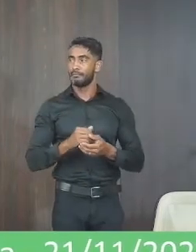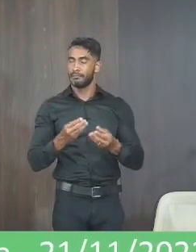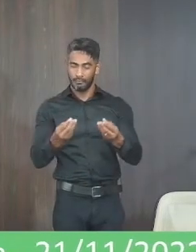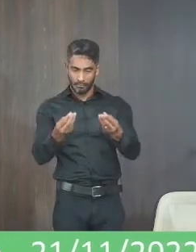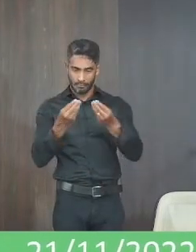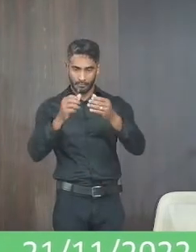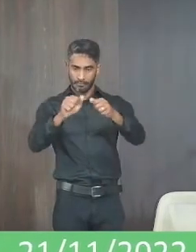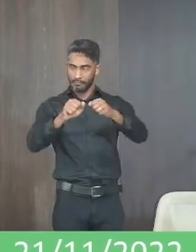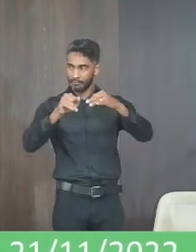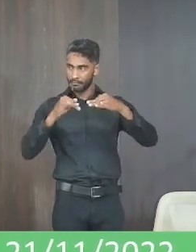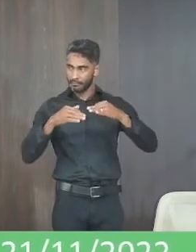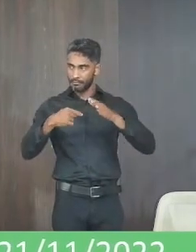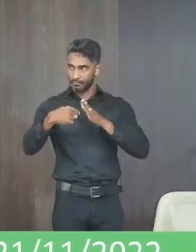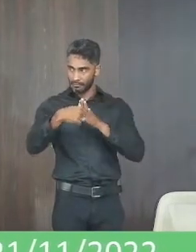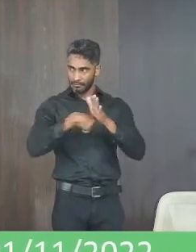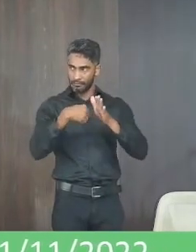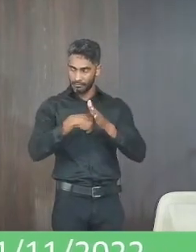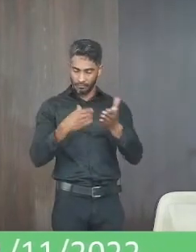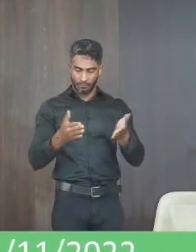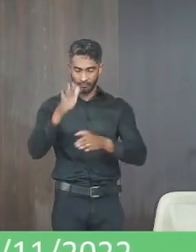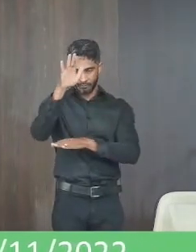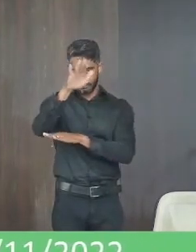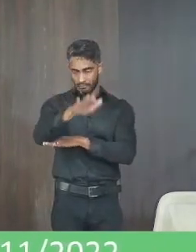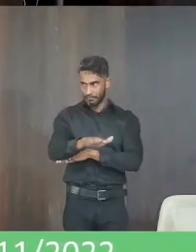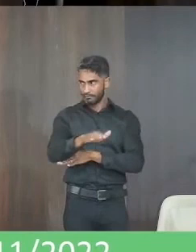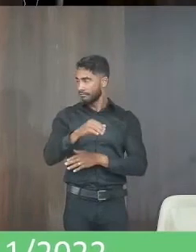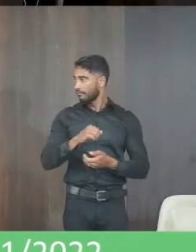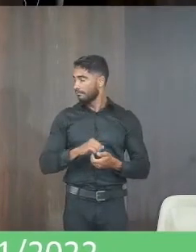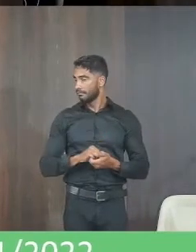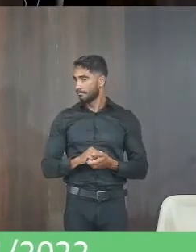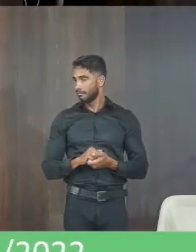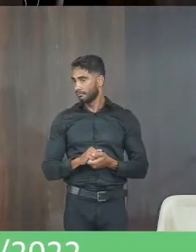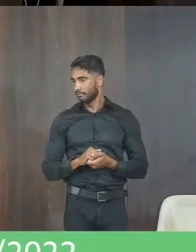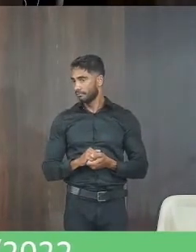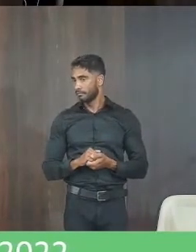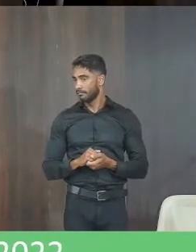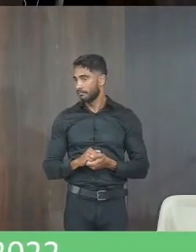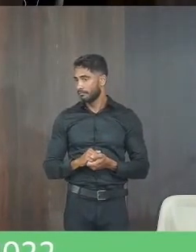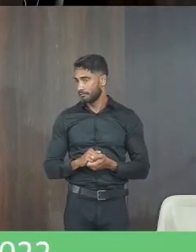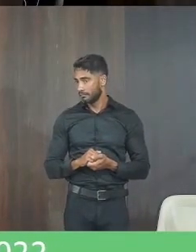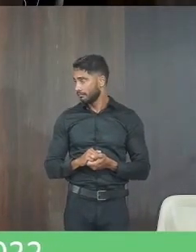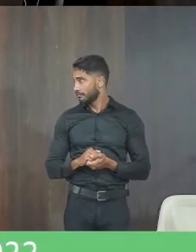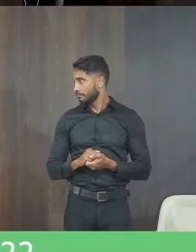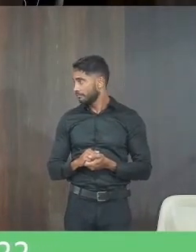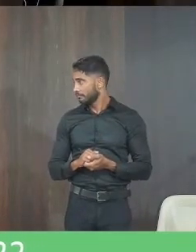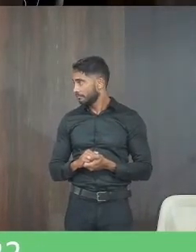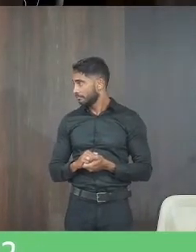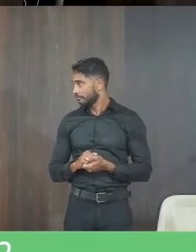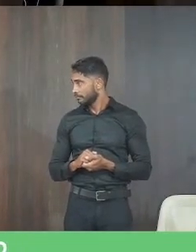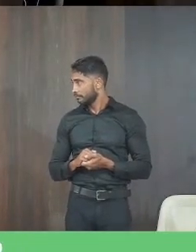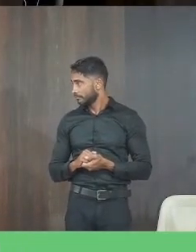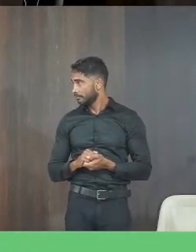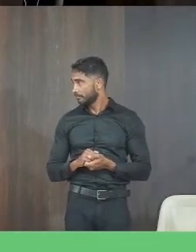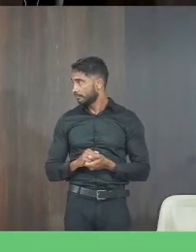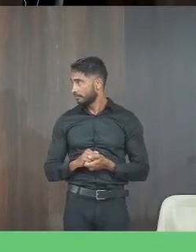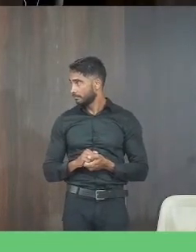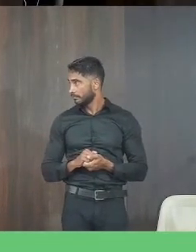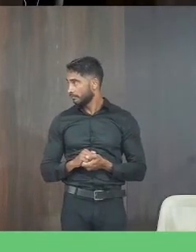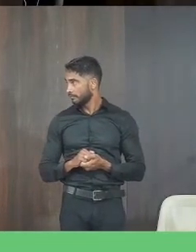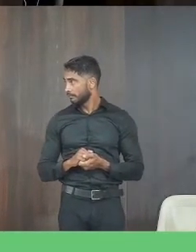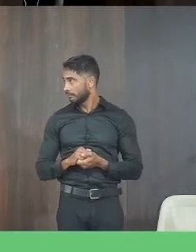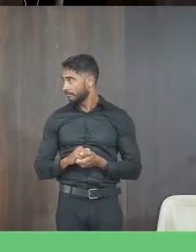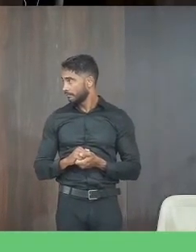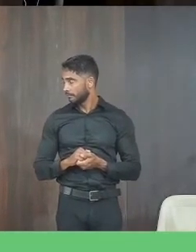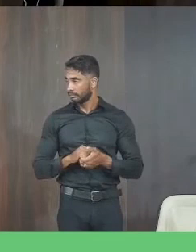plenário que ela me procurou hoje era no final da tarde isso paixão colega palavra só questão da questão